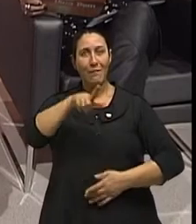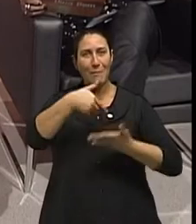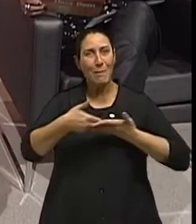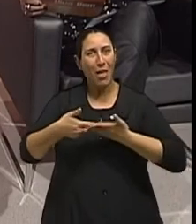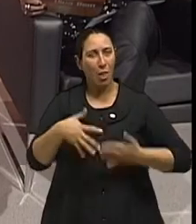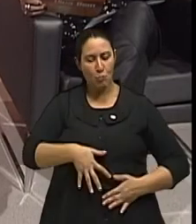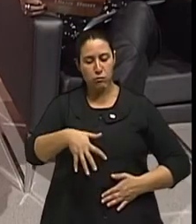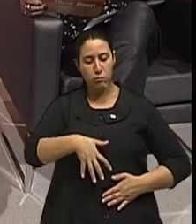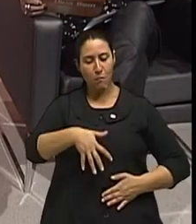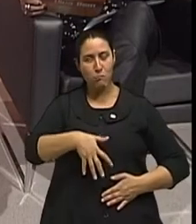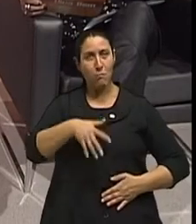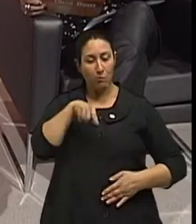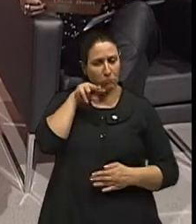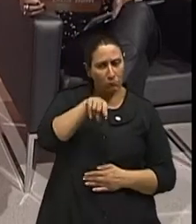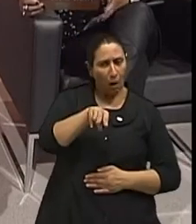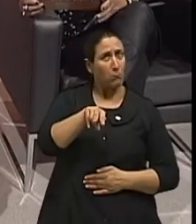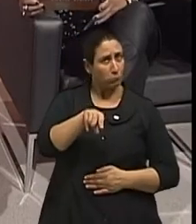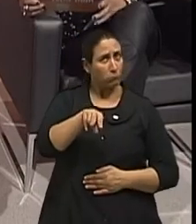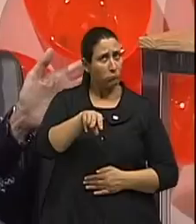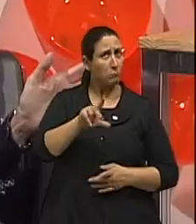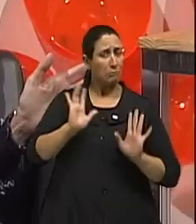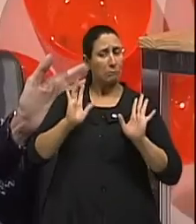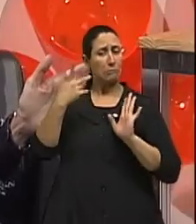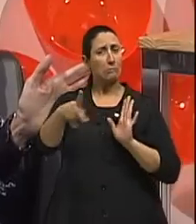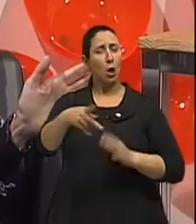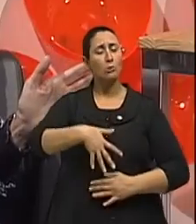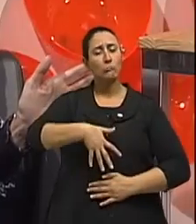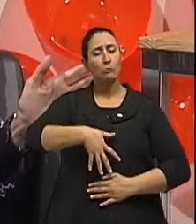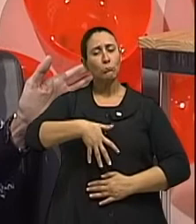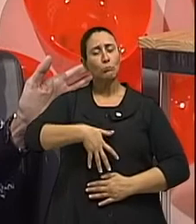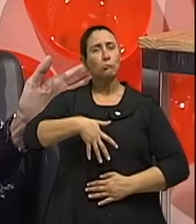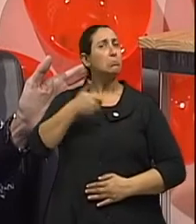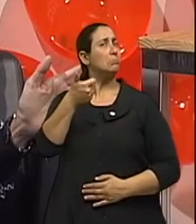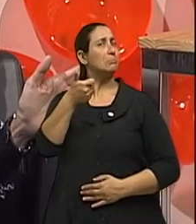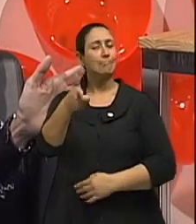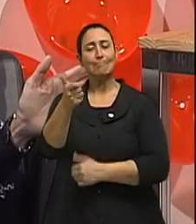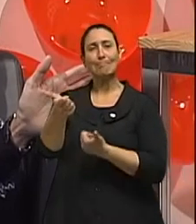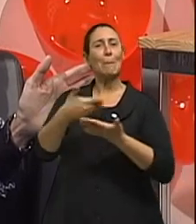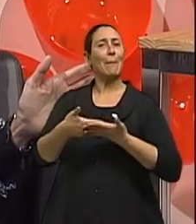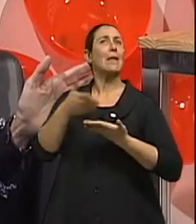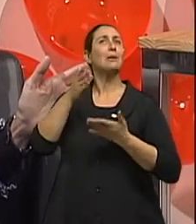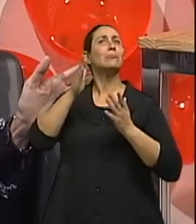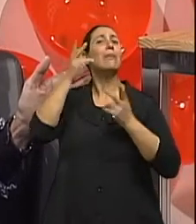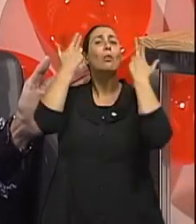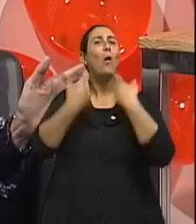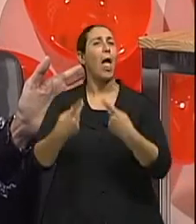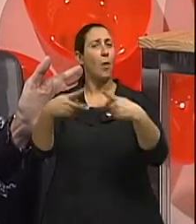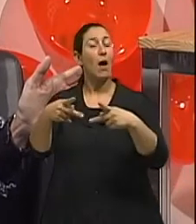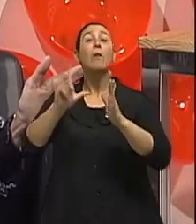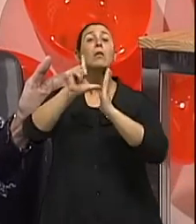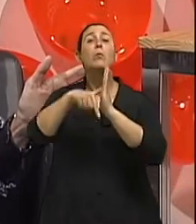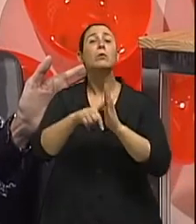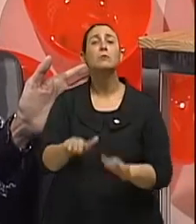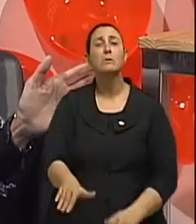barriga, não é aqui no peito. Não, ninguém ensinou. E, eventualmente, à medida que a pessoa vai se tornando adulta, ela vai perdendo